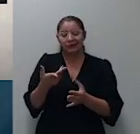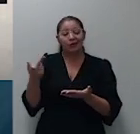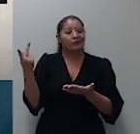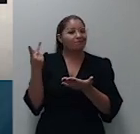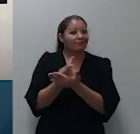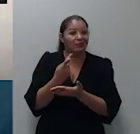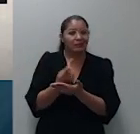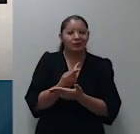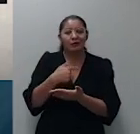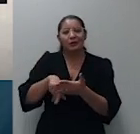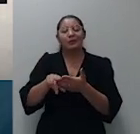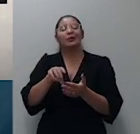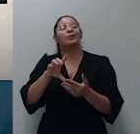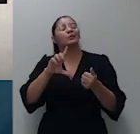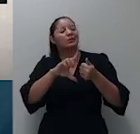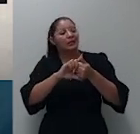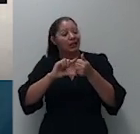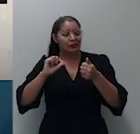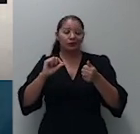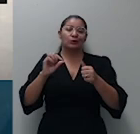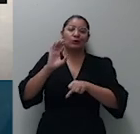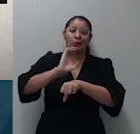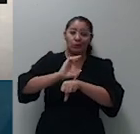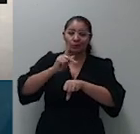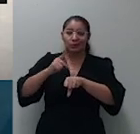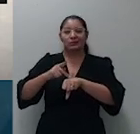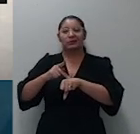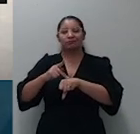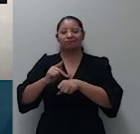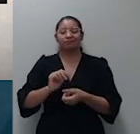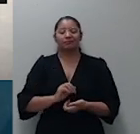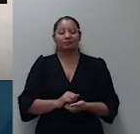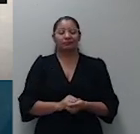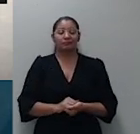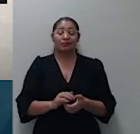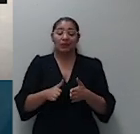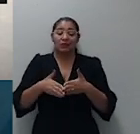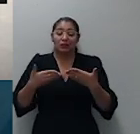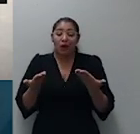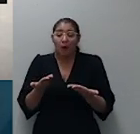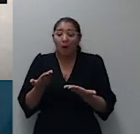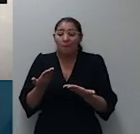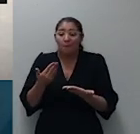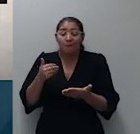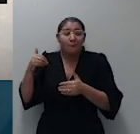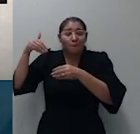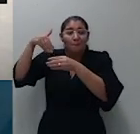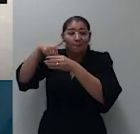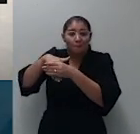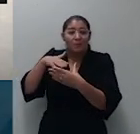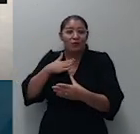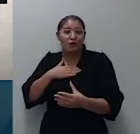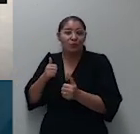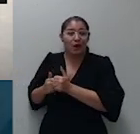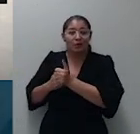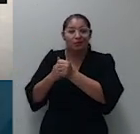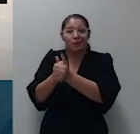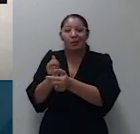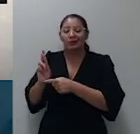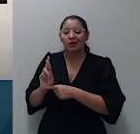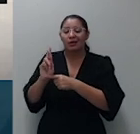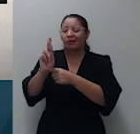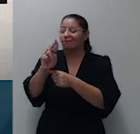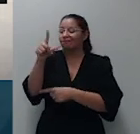1025 do Código de Processo Civil de 15 e então o meu voto é para acompanhar o voto do eminente relator negando provimento ao agravo interno